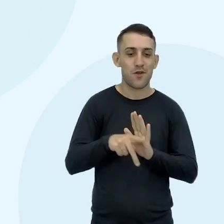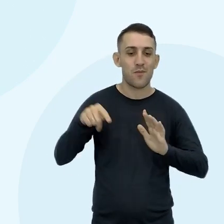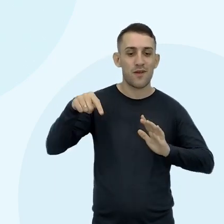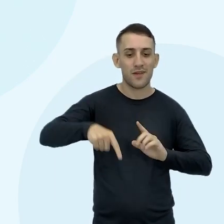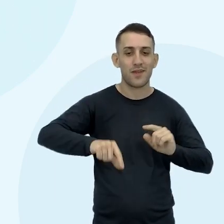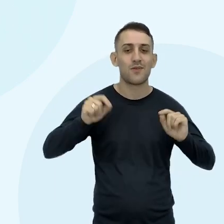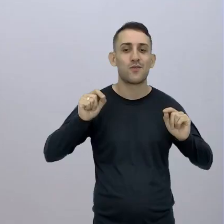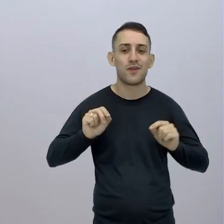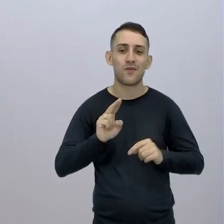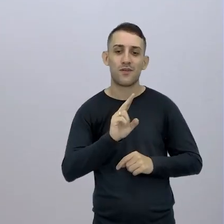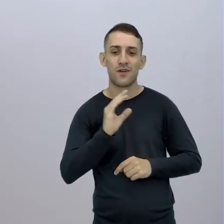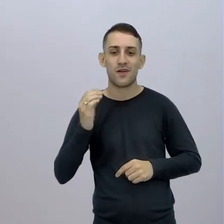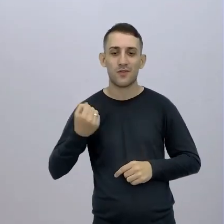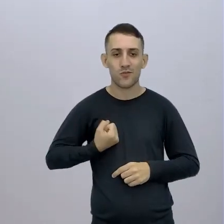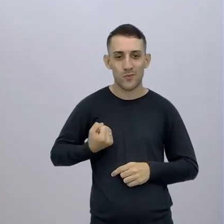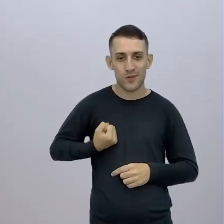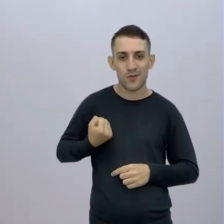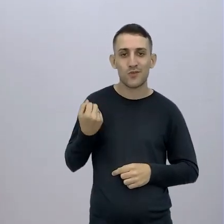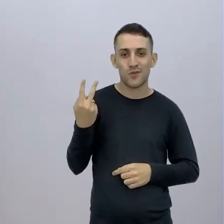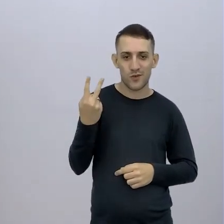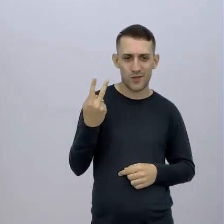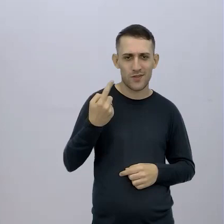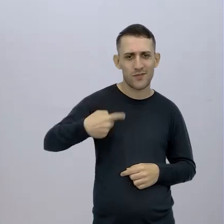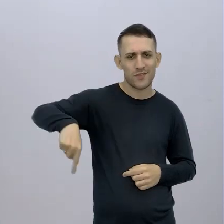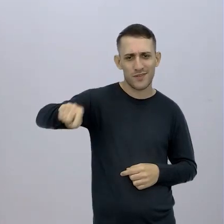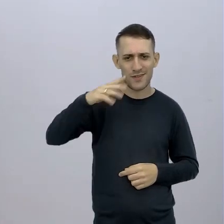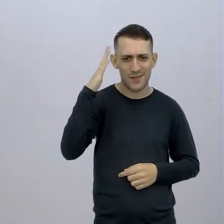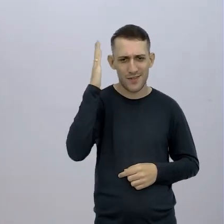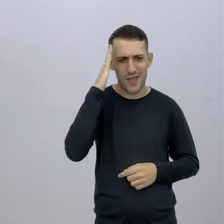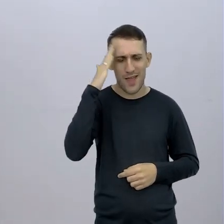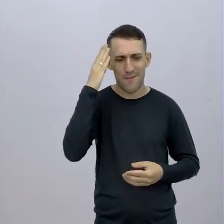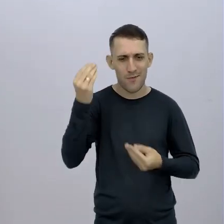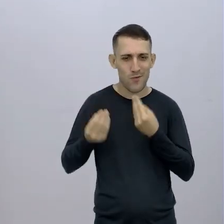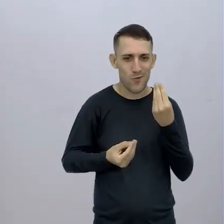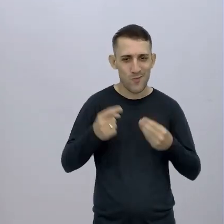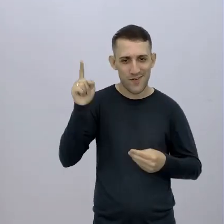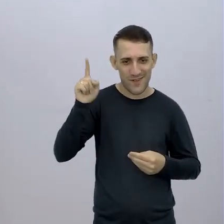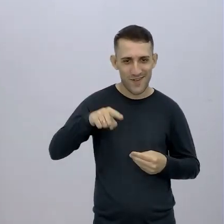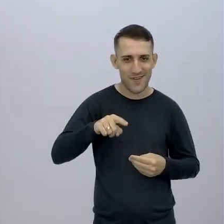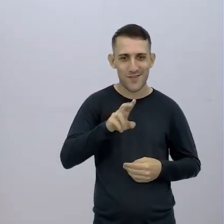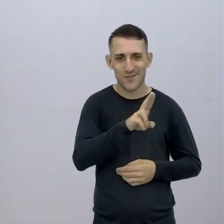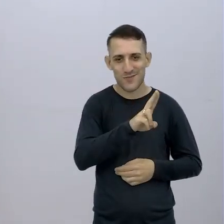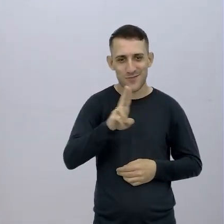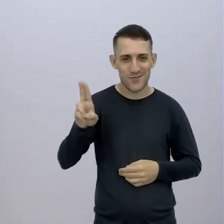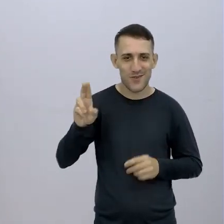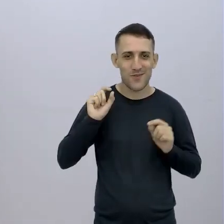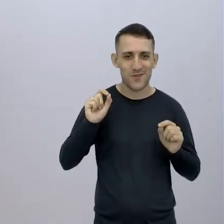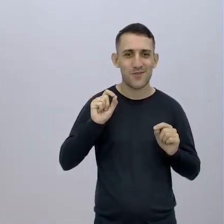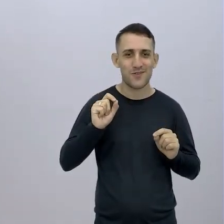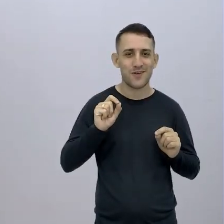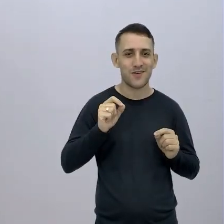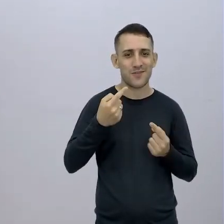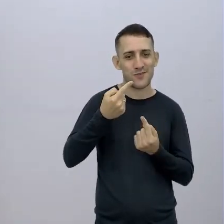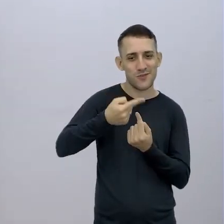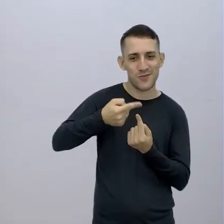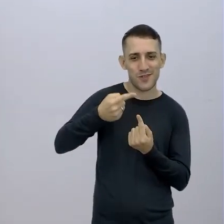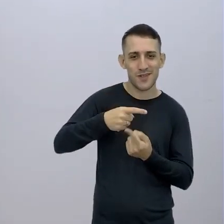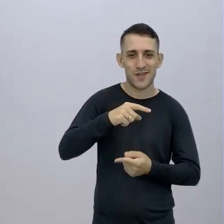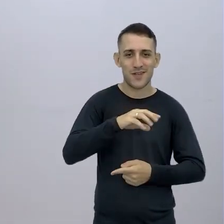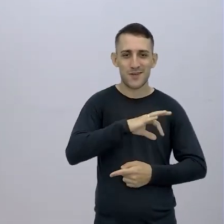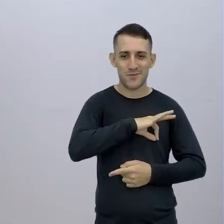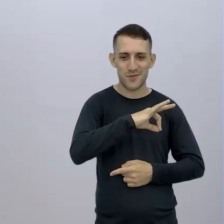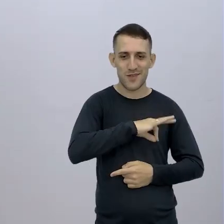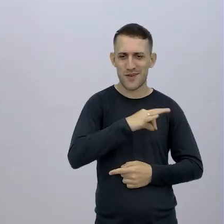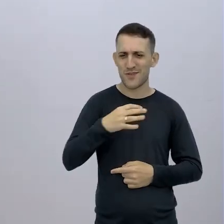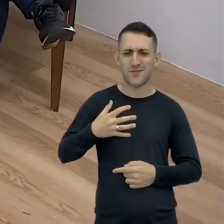A unidade curricular 2 Você sabe como é que Vai Solta Sabe como é que chama O tipo de policial Que não gosta